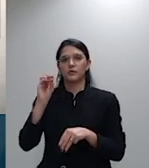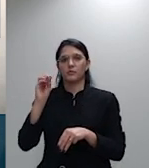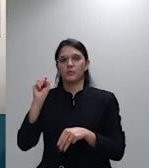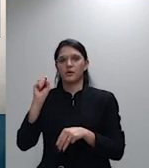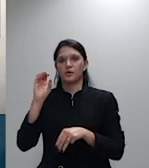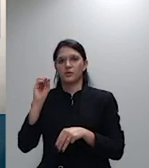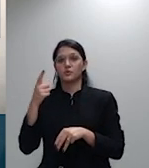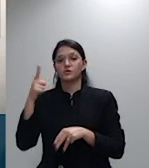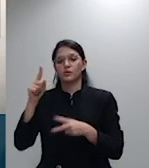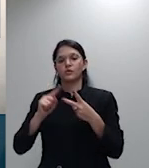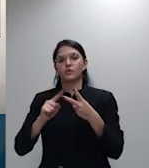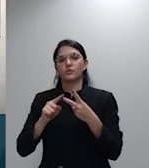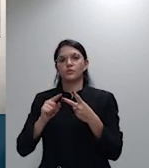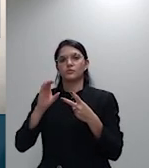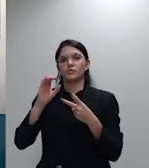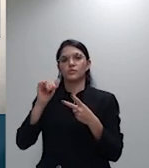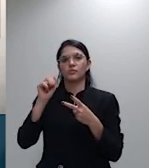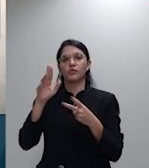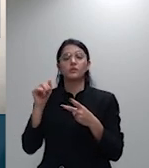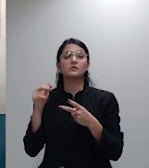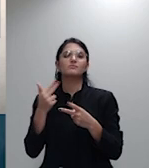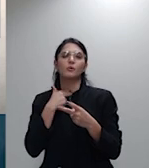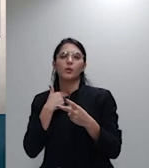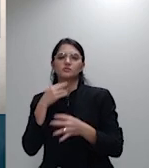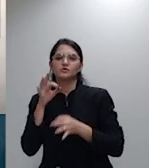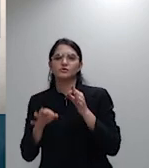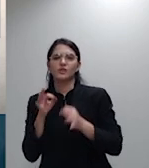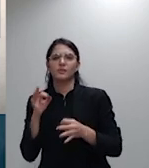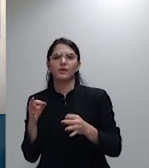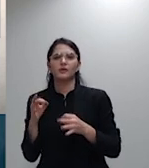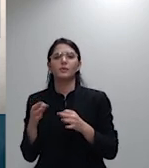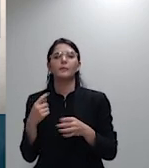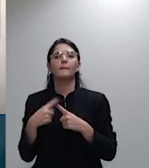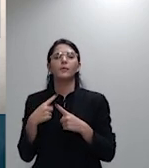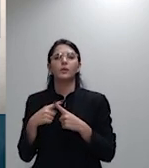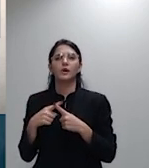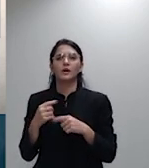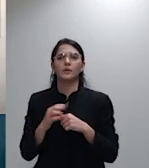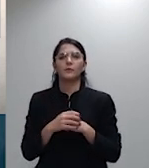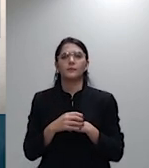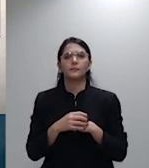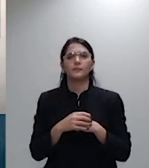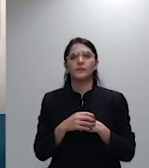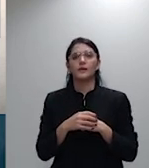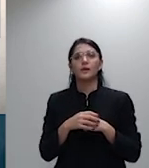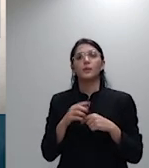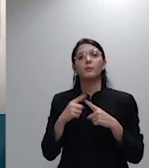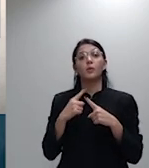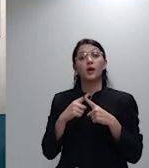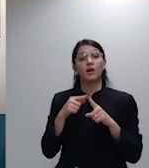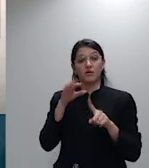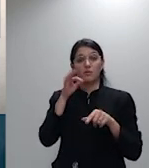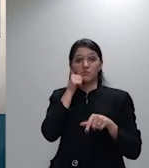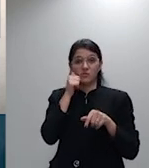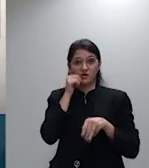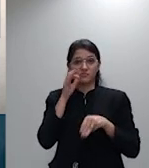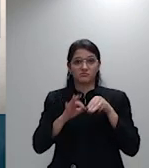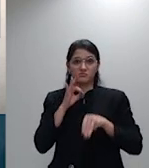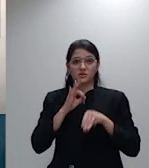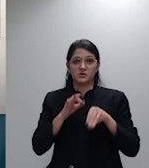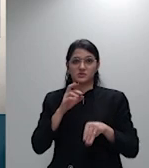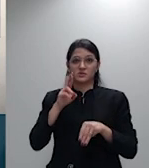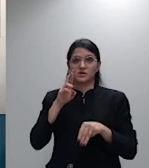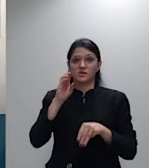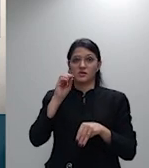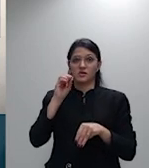suspensão porque o voto da ministra Rosa Weber acaba trazendo a baila